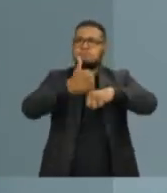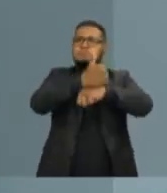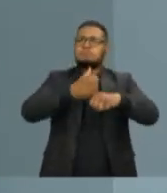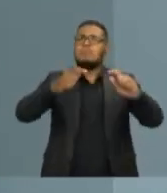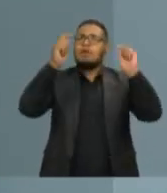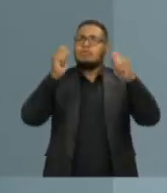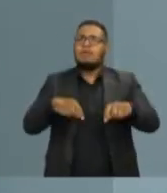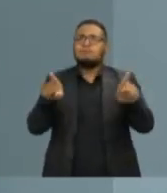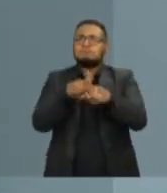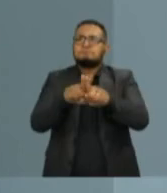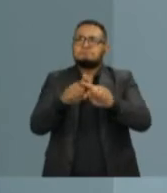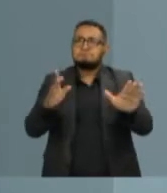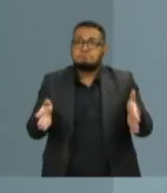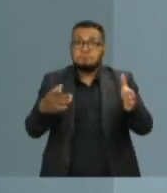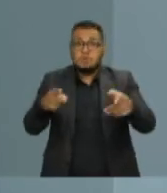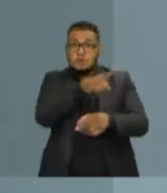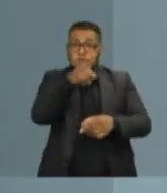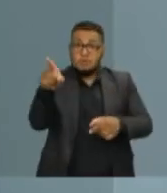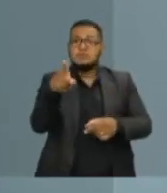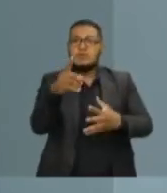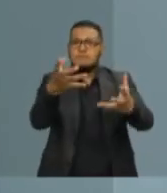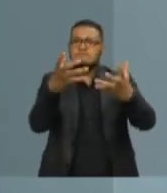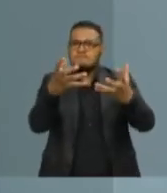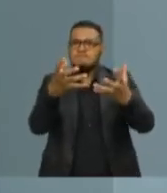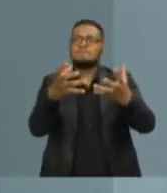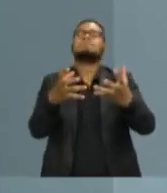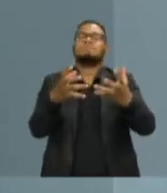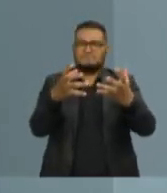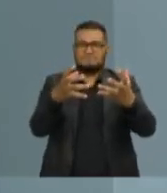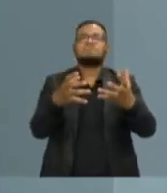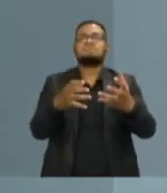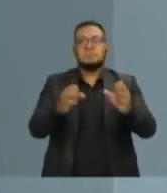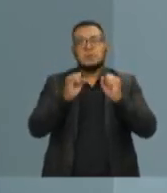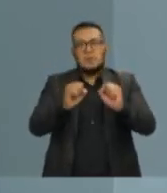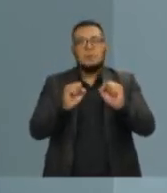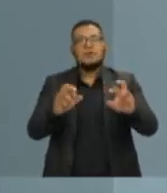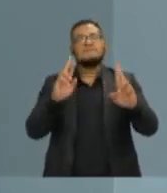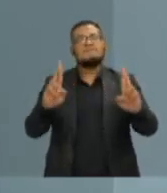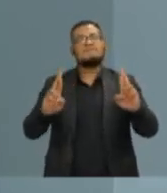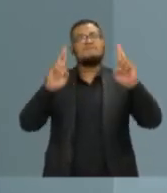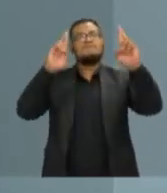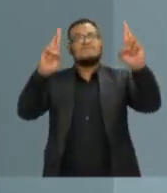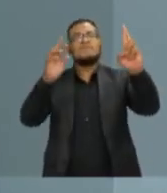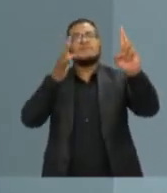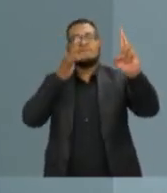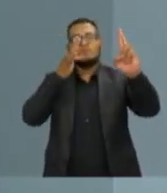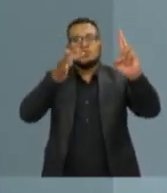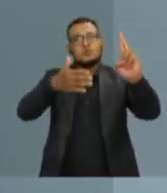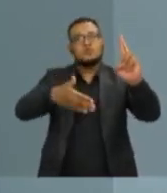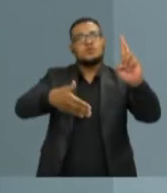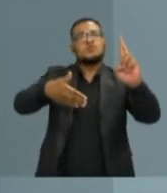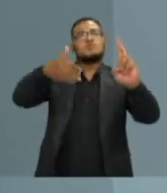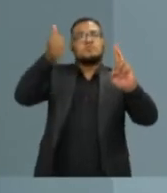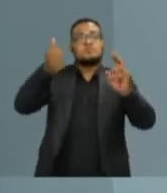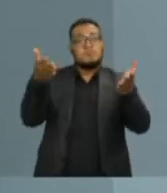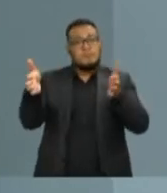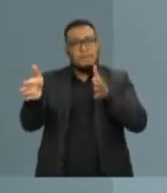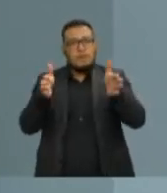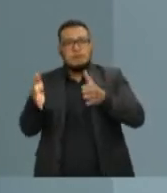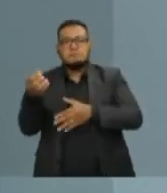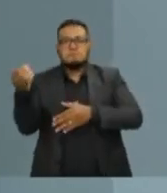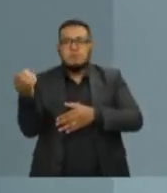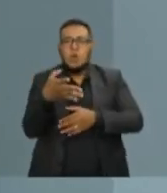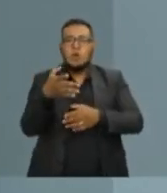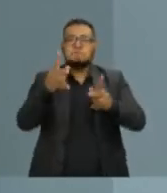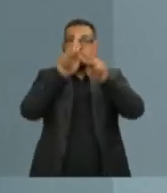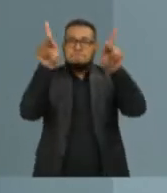de dar o resultado que você, cidadão, merece. Aí sim, nós teremos a esperança em dias melhores, a esperança num tempo de modernidade, de paz